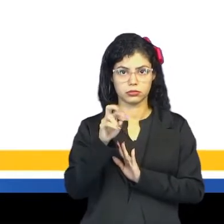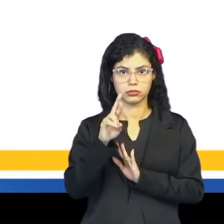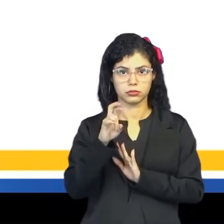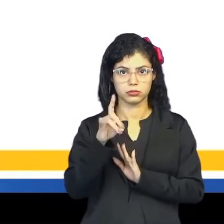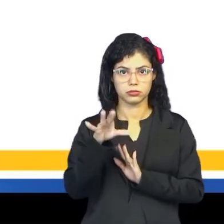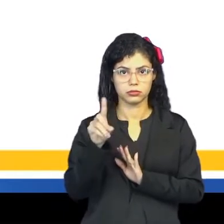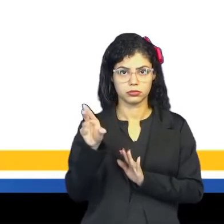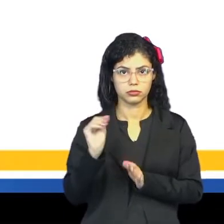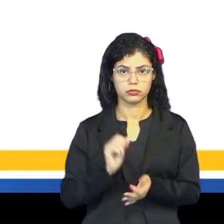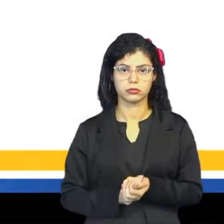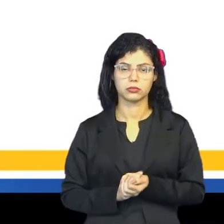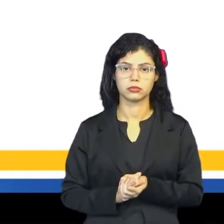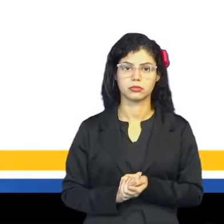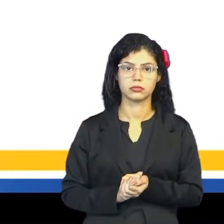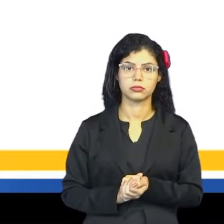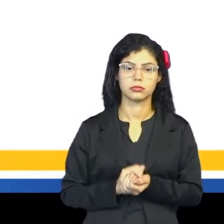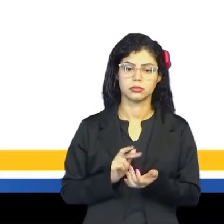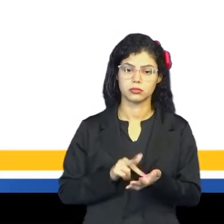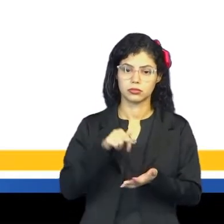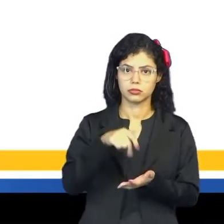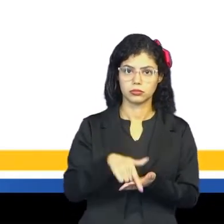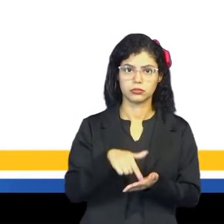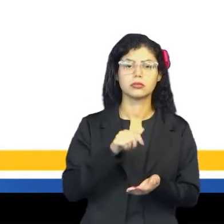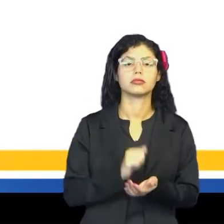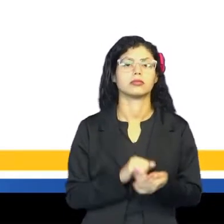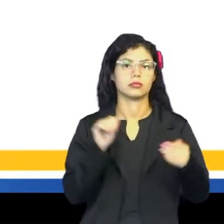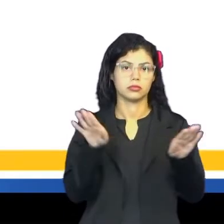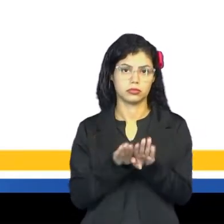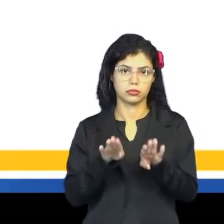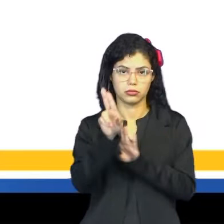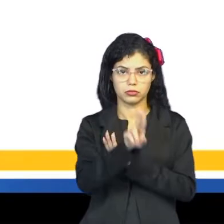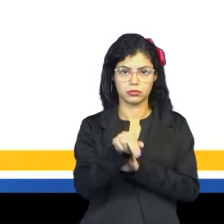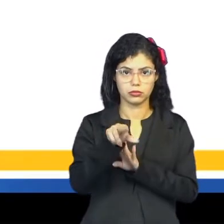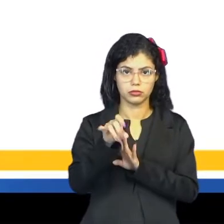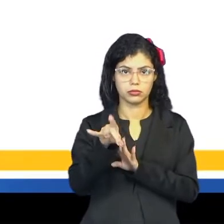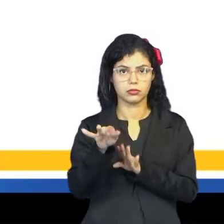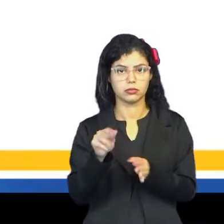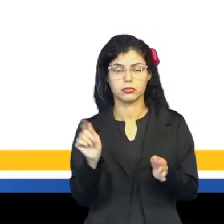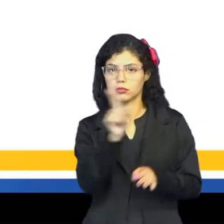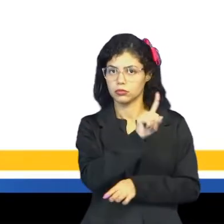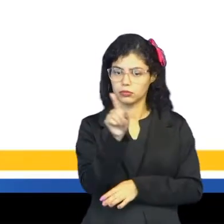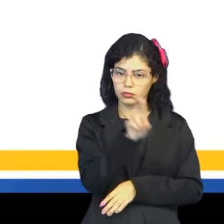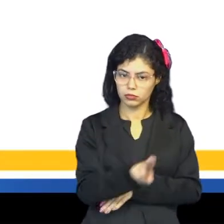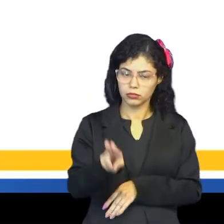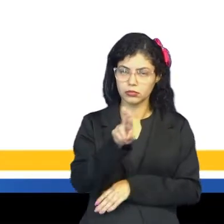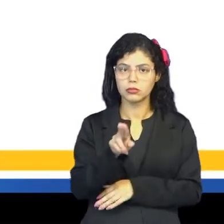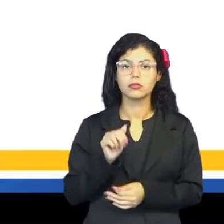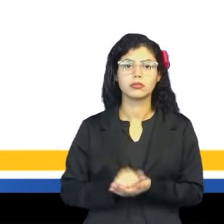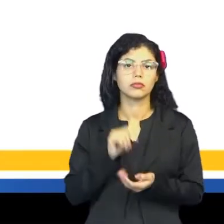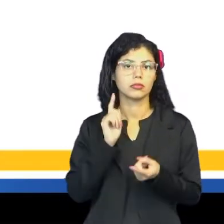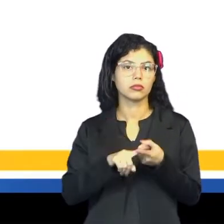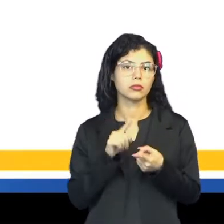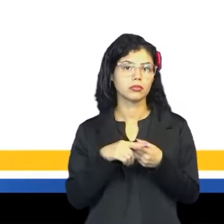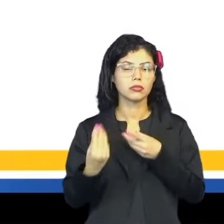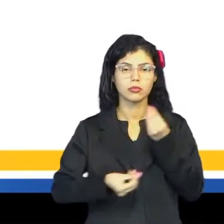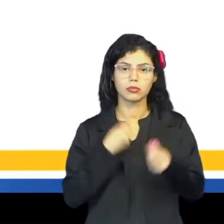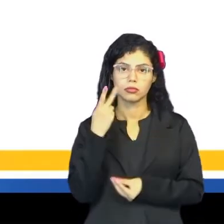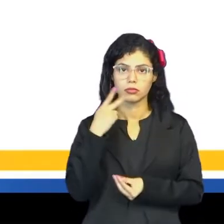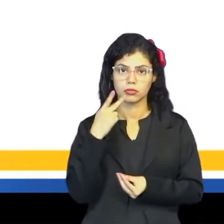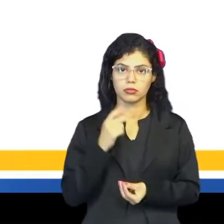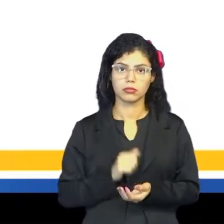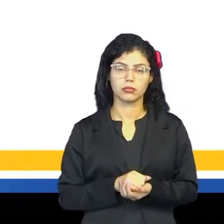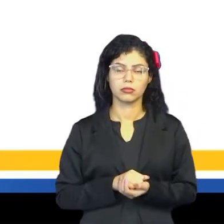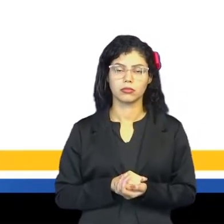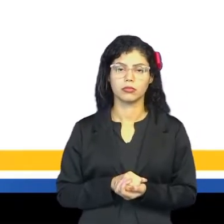palmo e o passo são unidades de medidas não padronizadas. Por quê? É como eu falei.